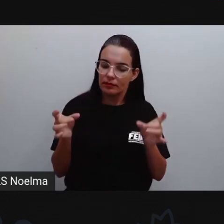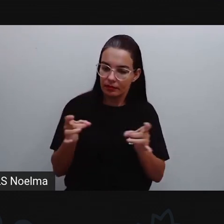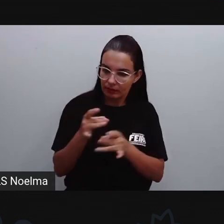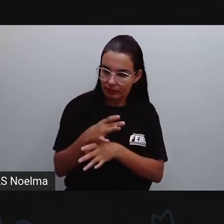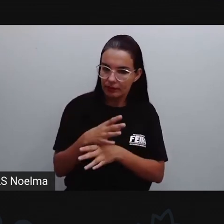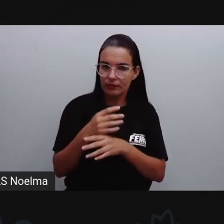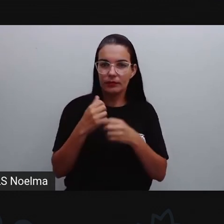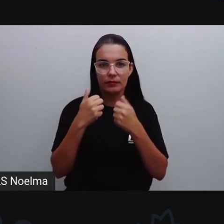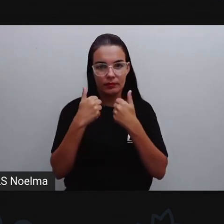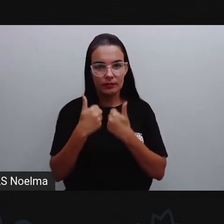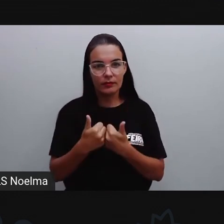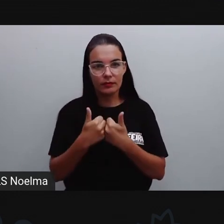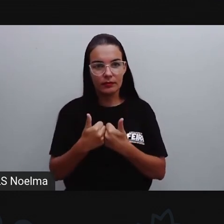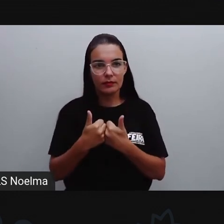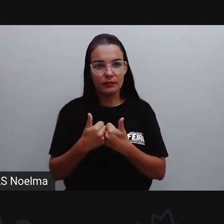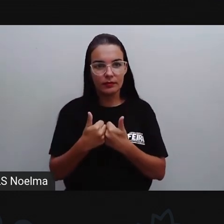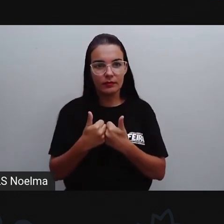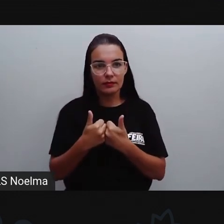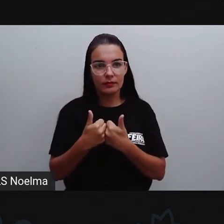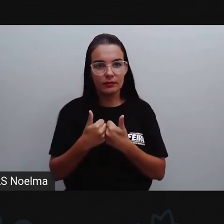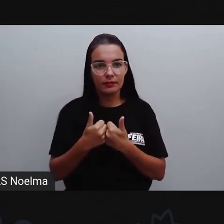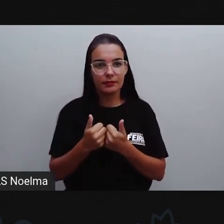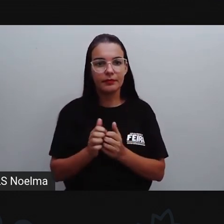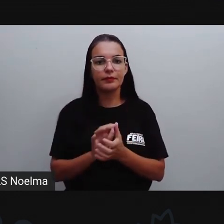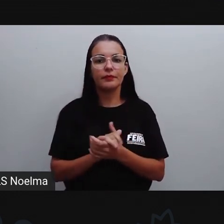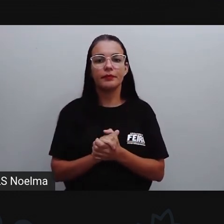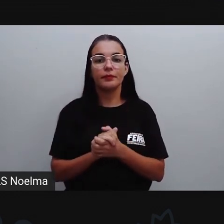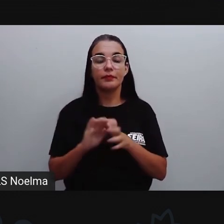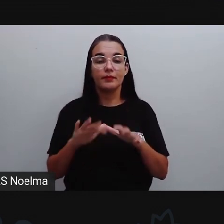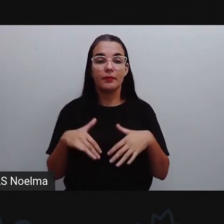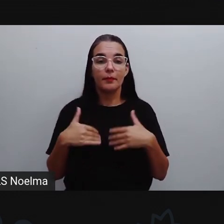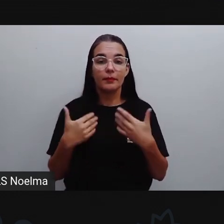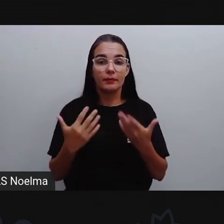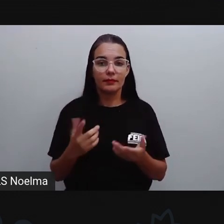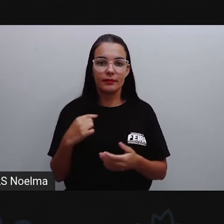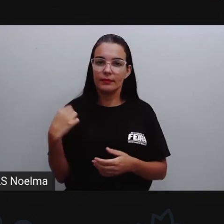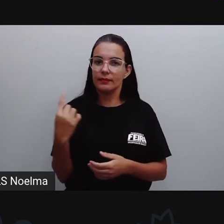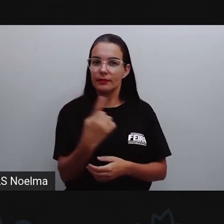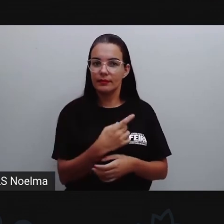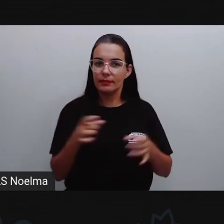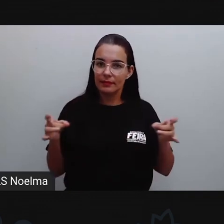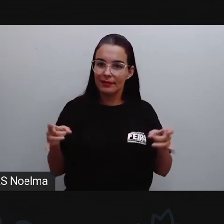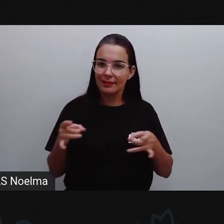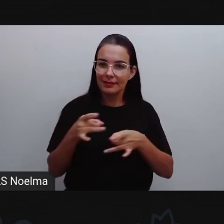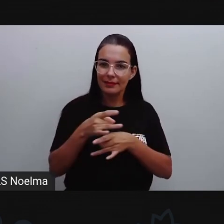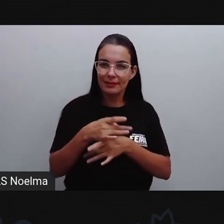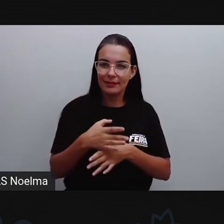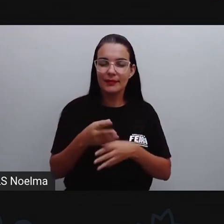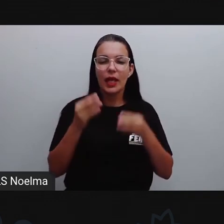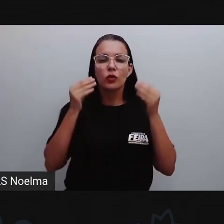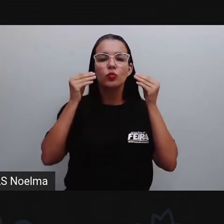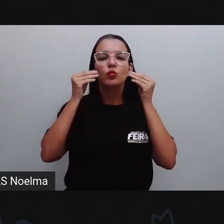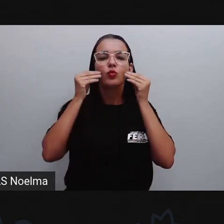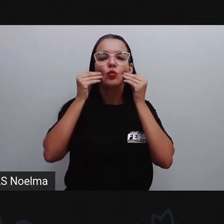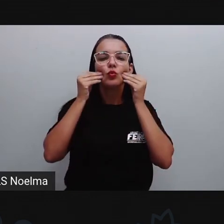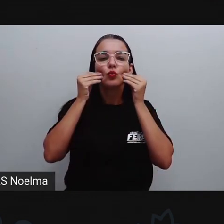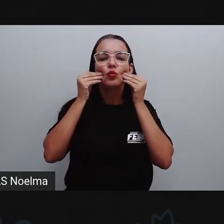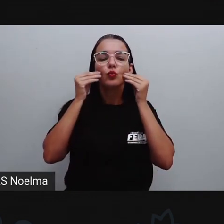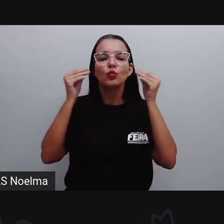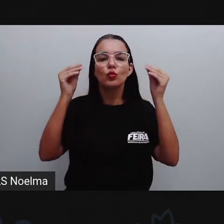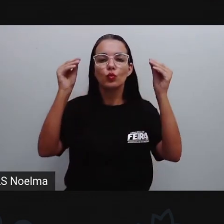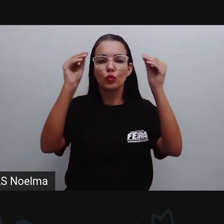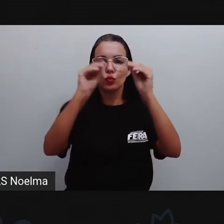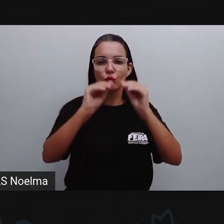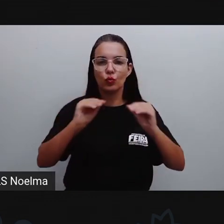suas dúvidas. Certinho, gente? Bom, nós vamos ficando por aqui, beijo, ó, no